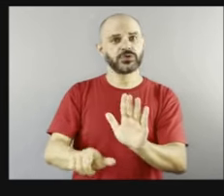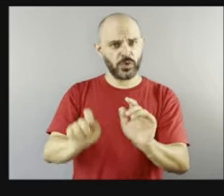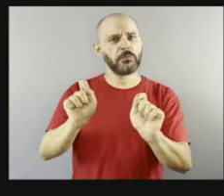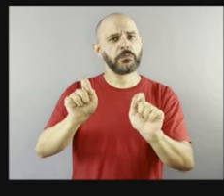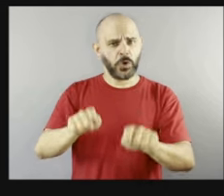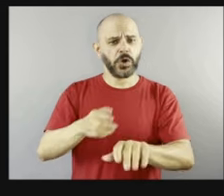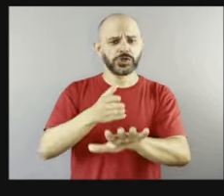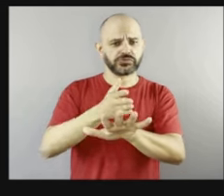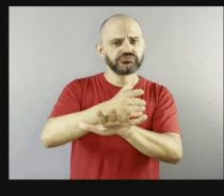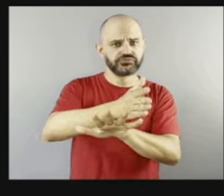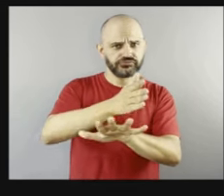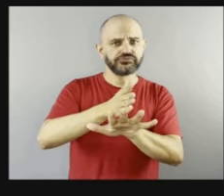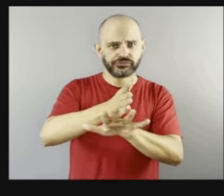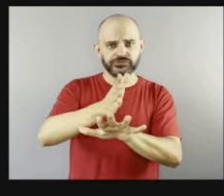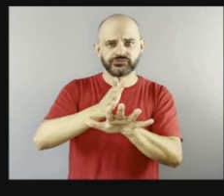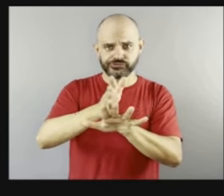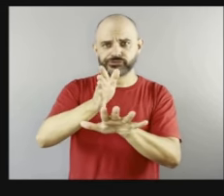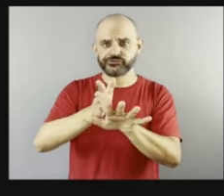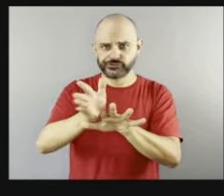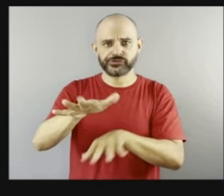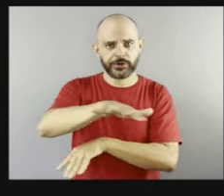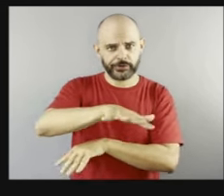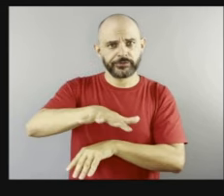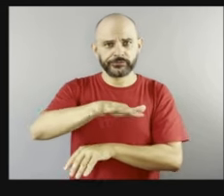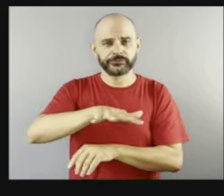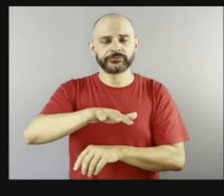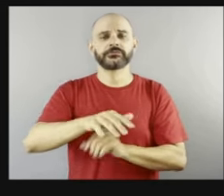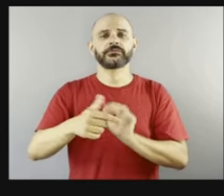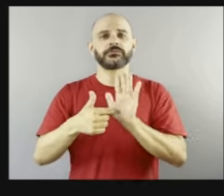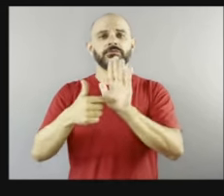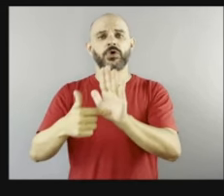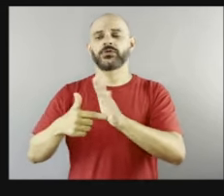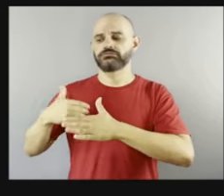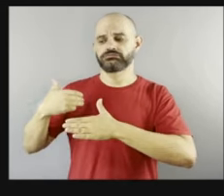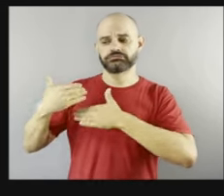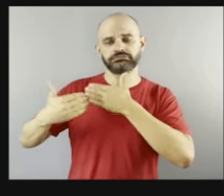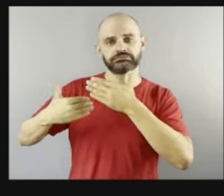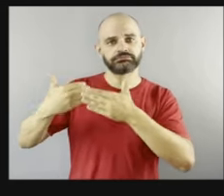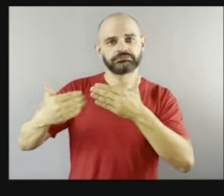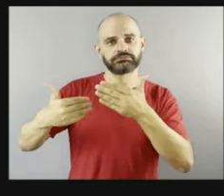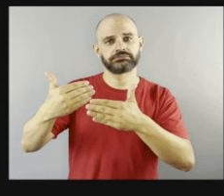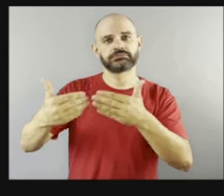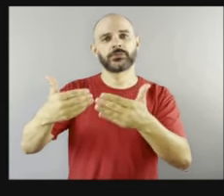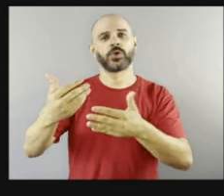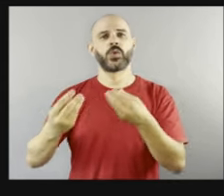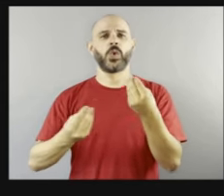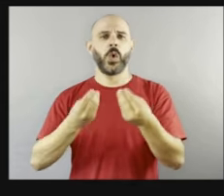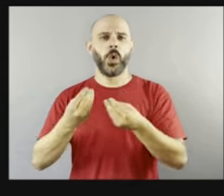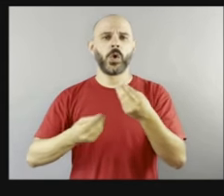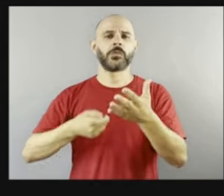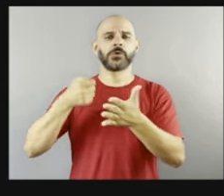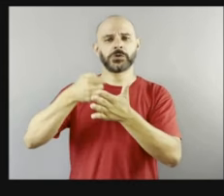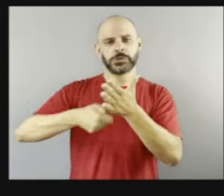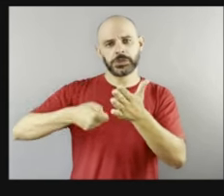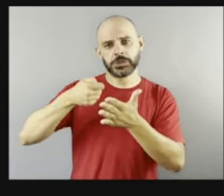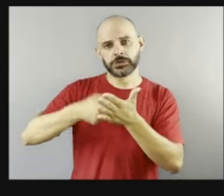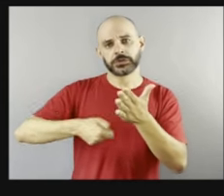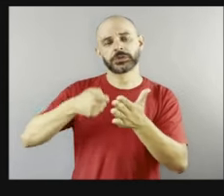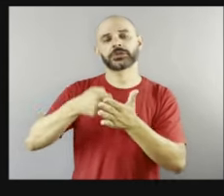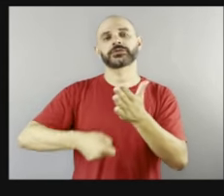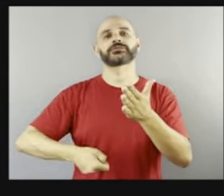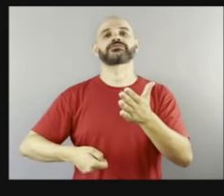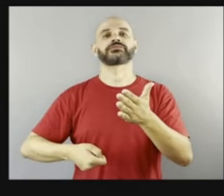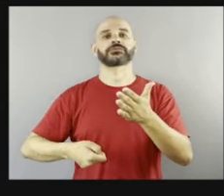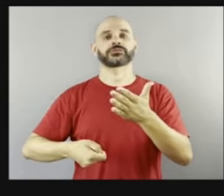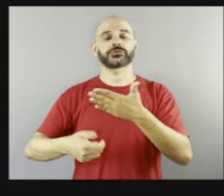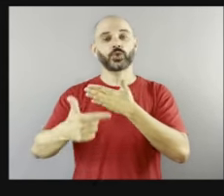as esferas, e ela conta um pouco da trajetória, de como é desafiador esse